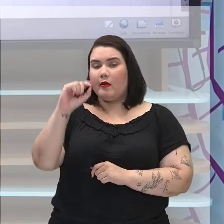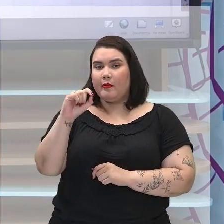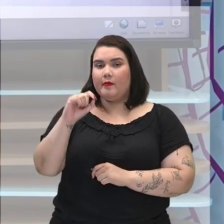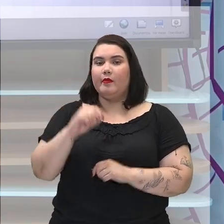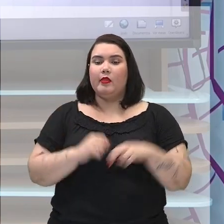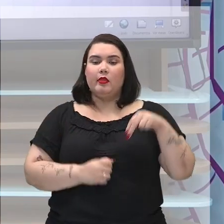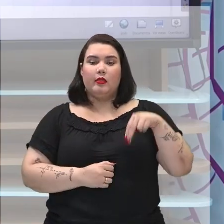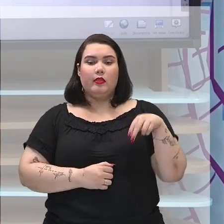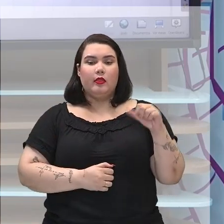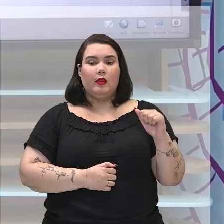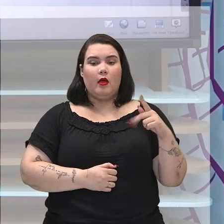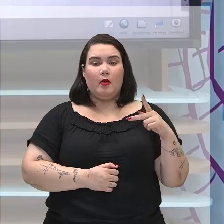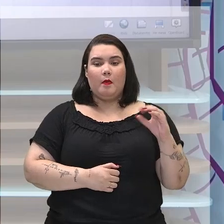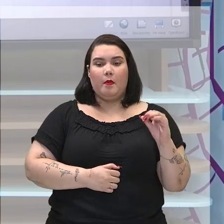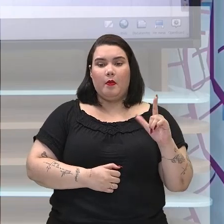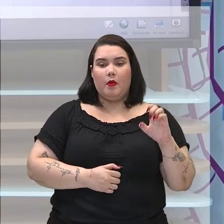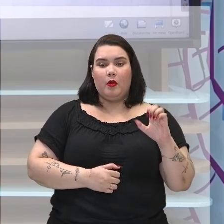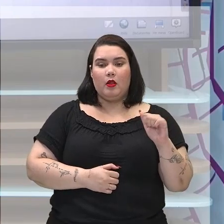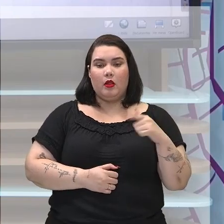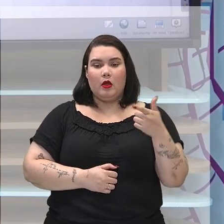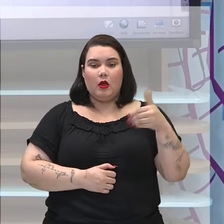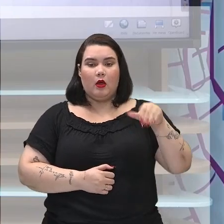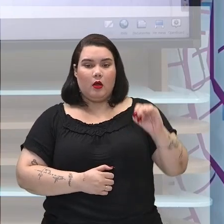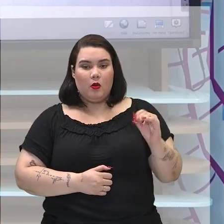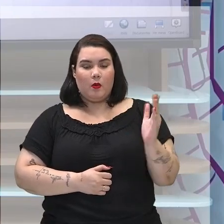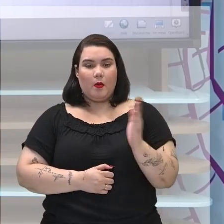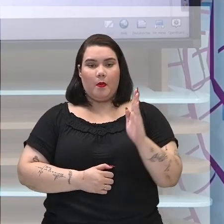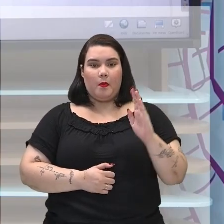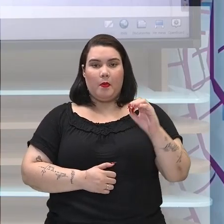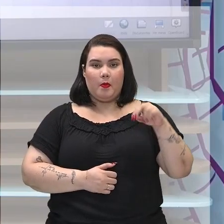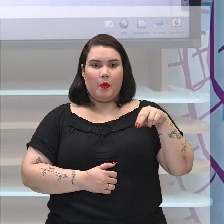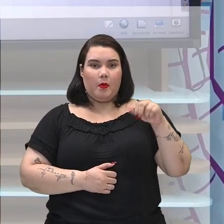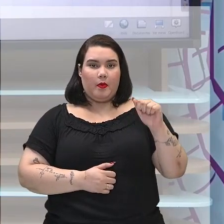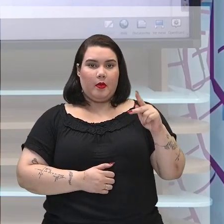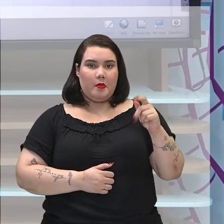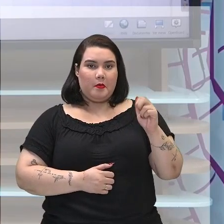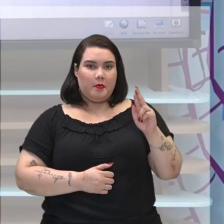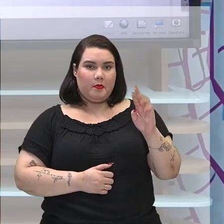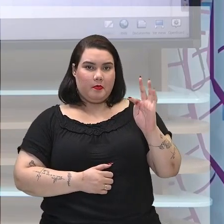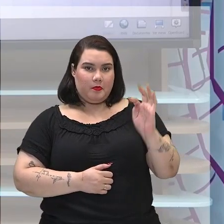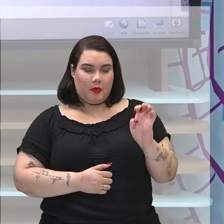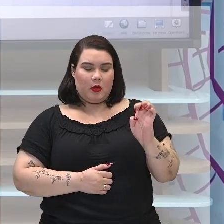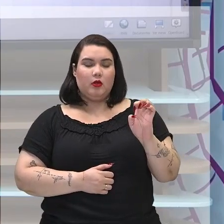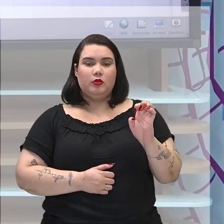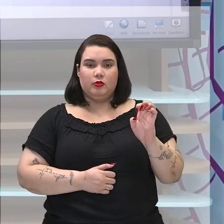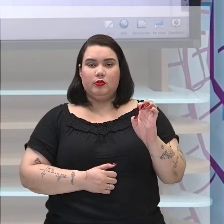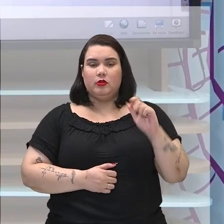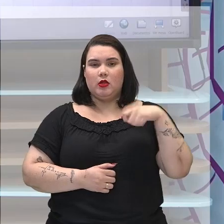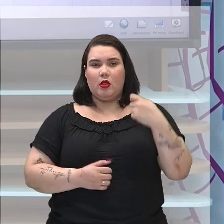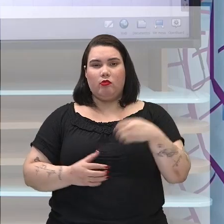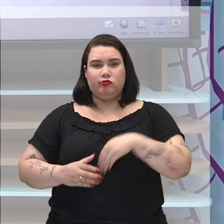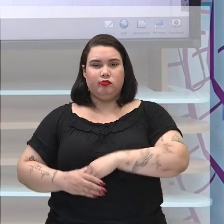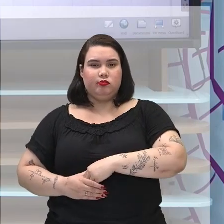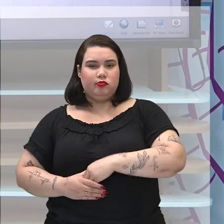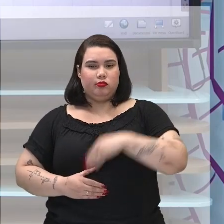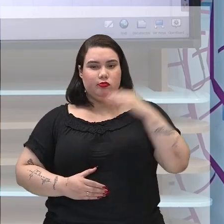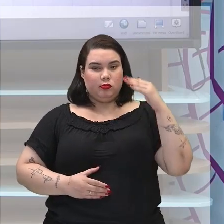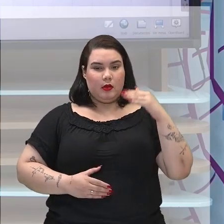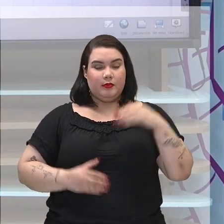Bonaparte que implementa essa mesma política, essa política que veio aí na sua